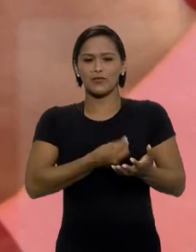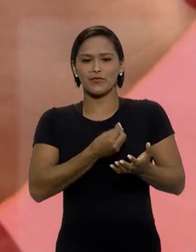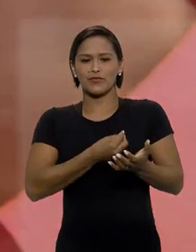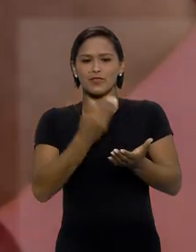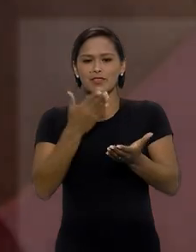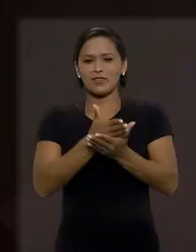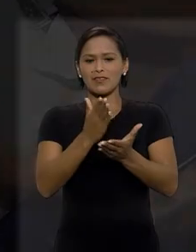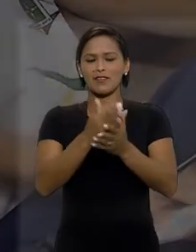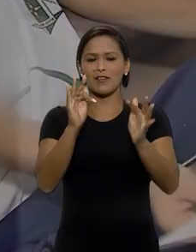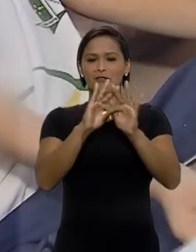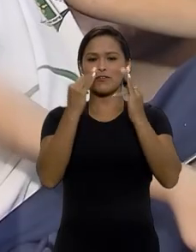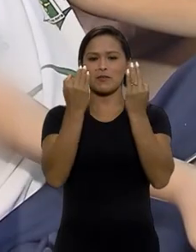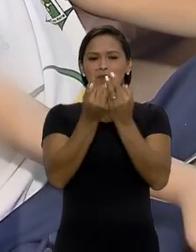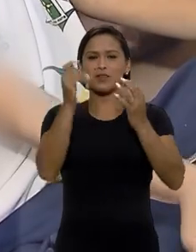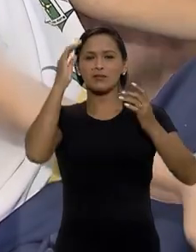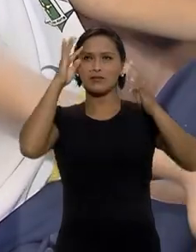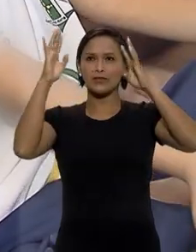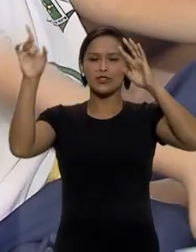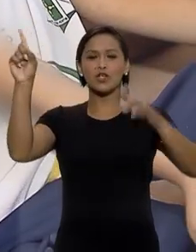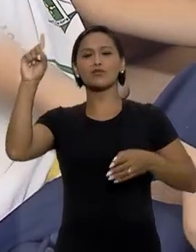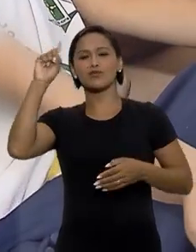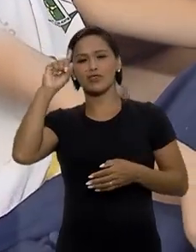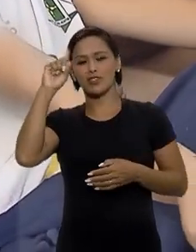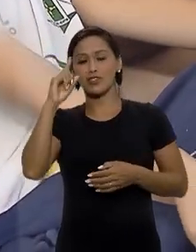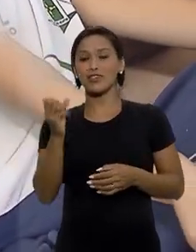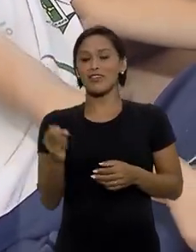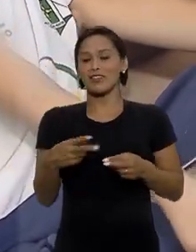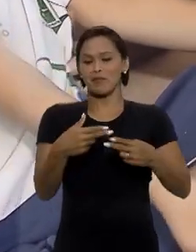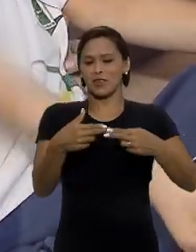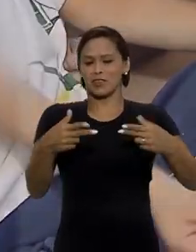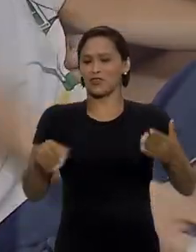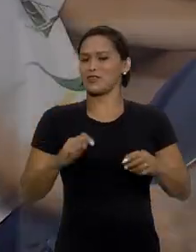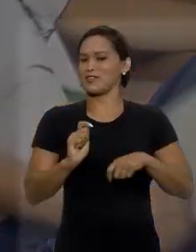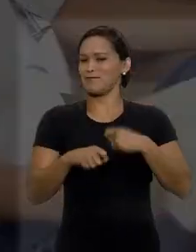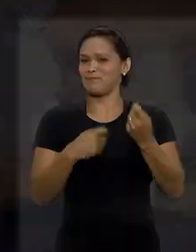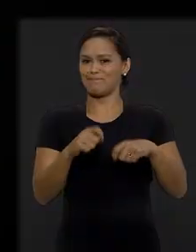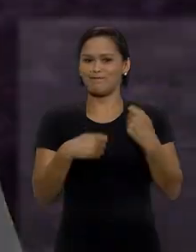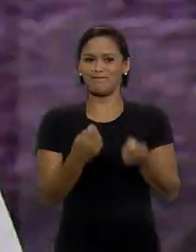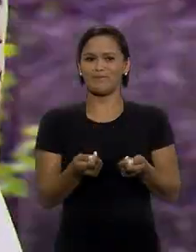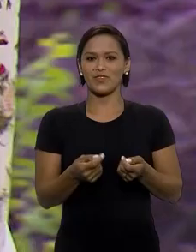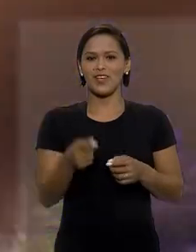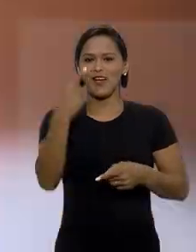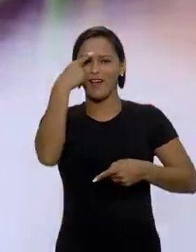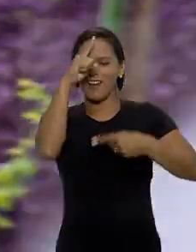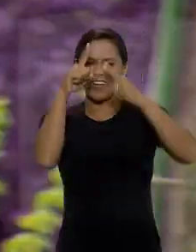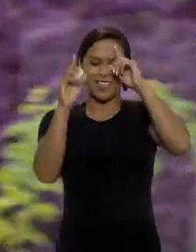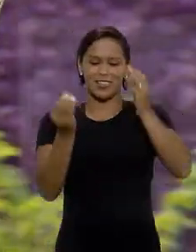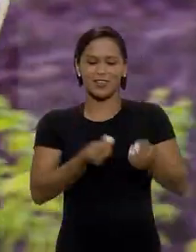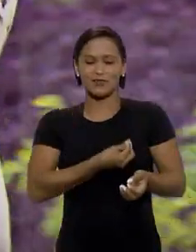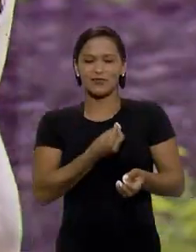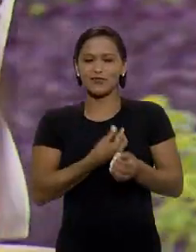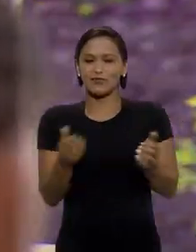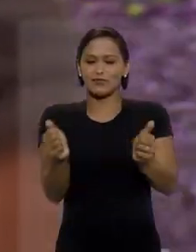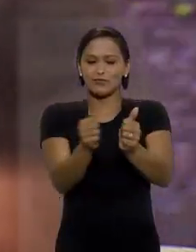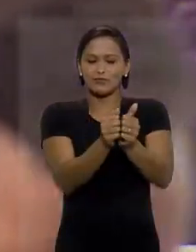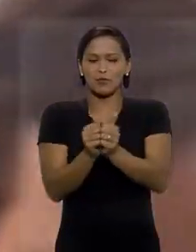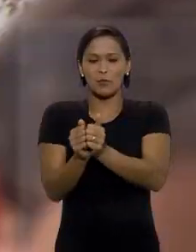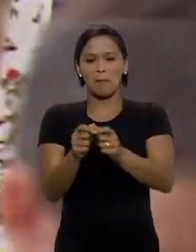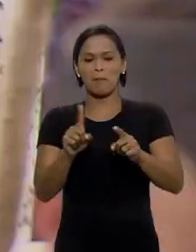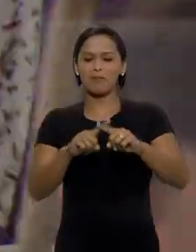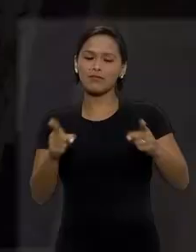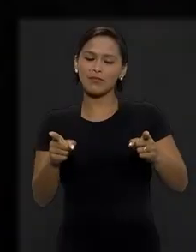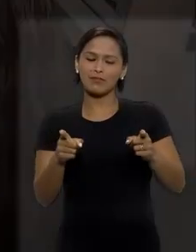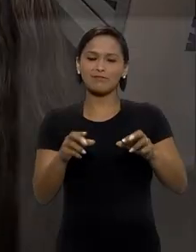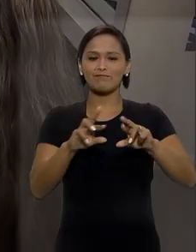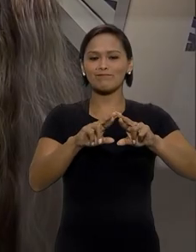Casar é dividir a vida, a família, os sonhos, a rotina e também os bens materiais. A ideia é passar uma vida inteira